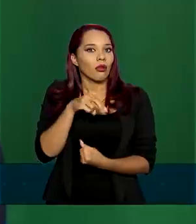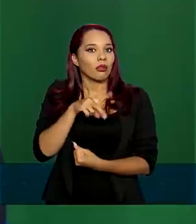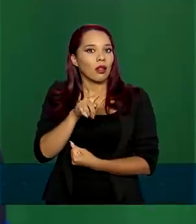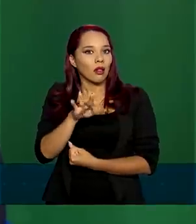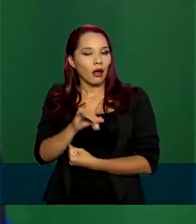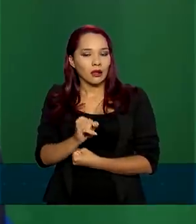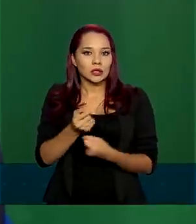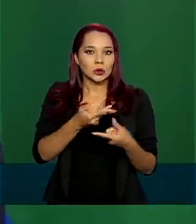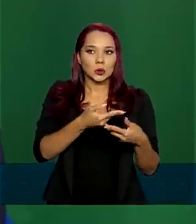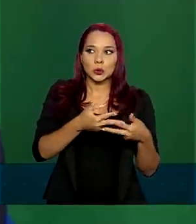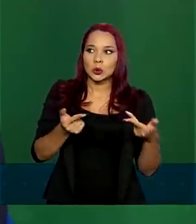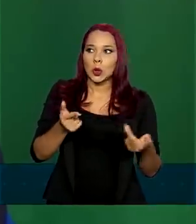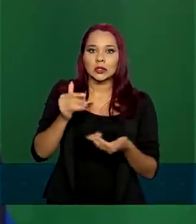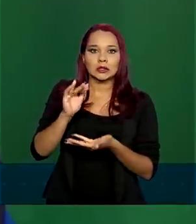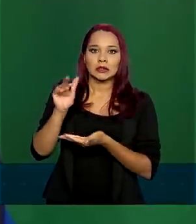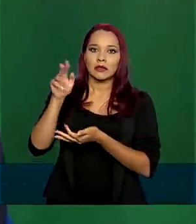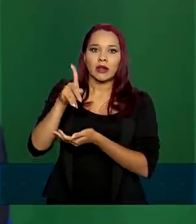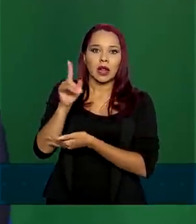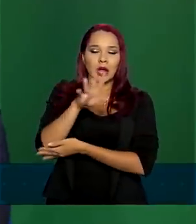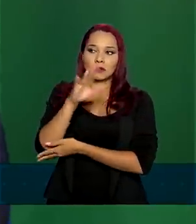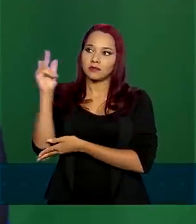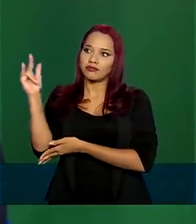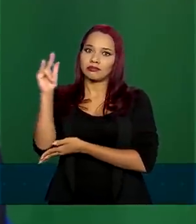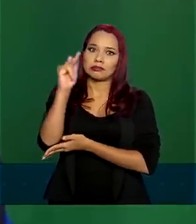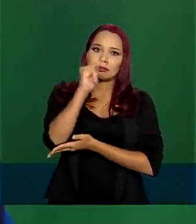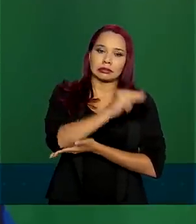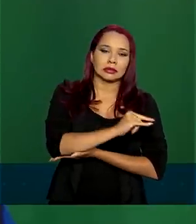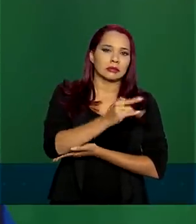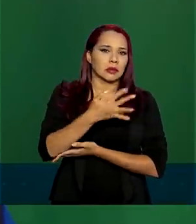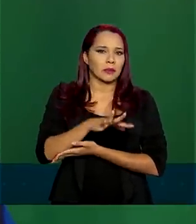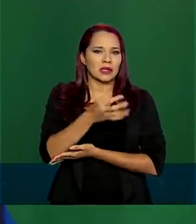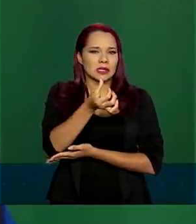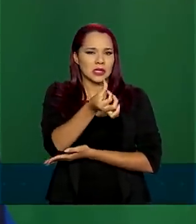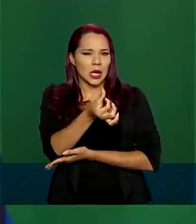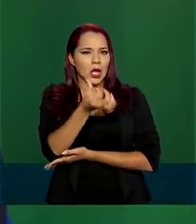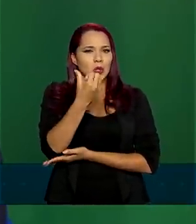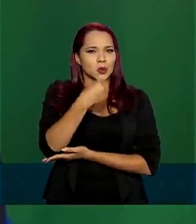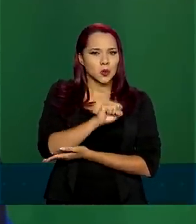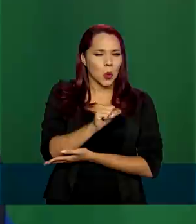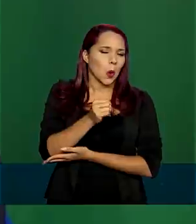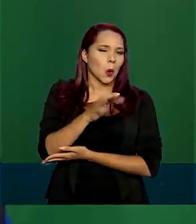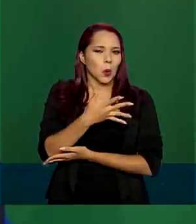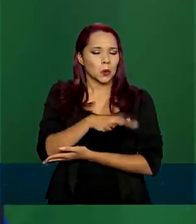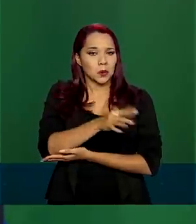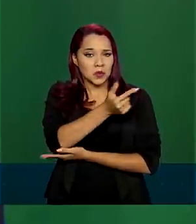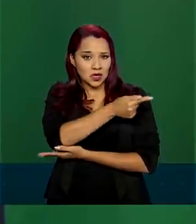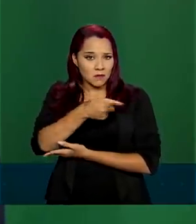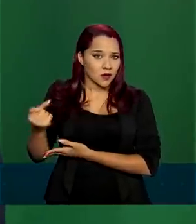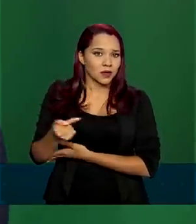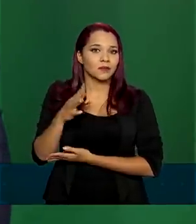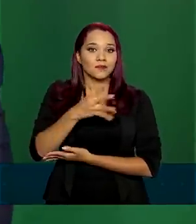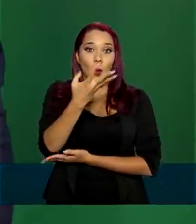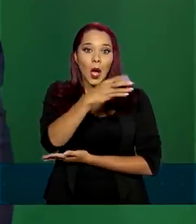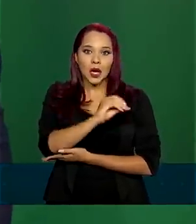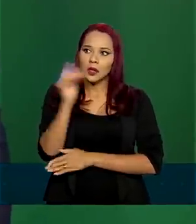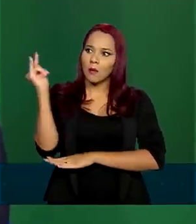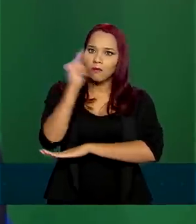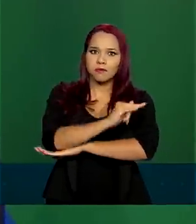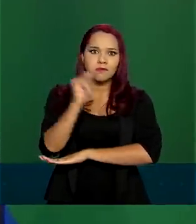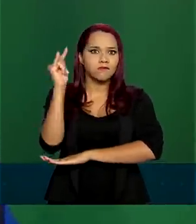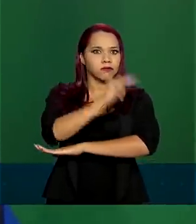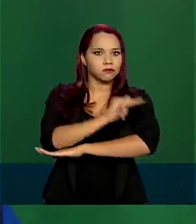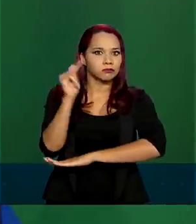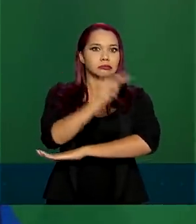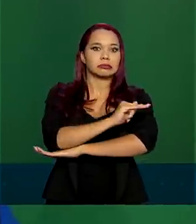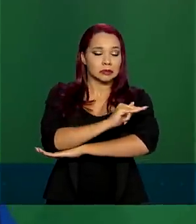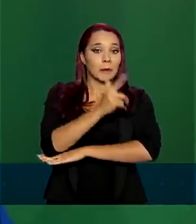vão ser deslocados para o Brasil nas próximas seis, oito semanas. São 40 voos. É realmente uma operação de guerra